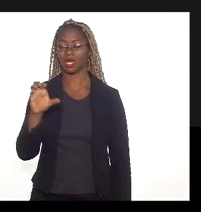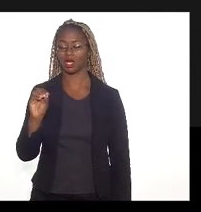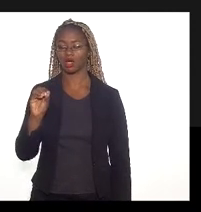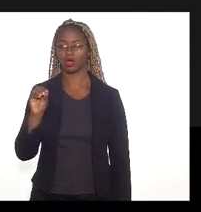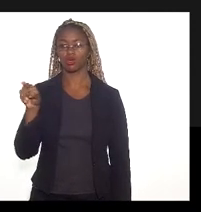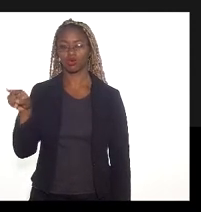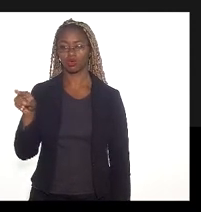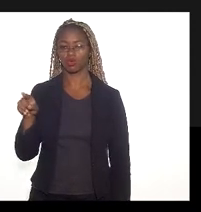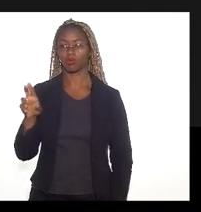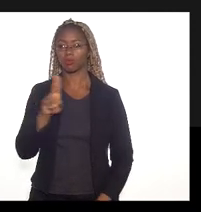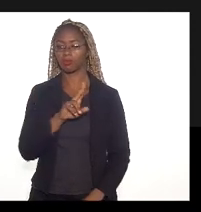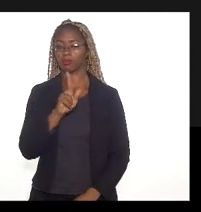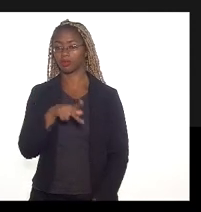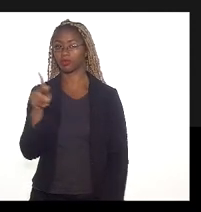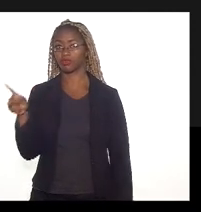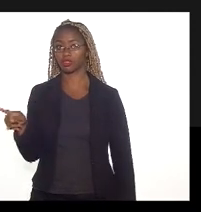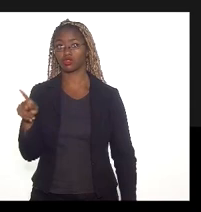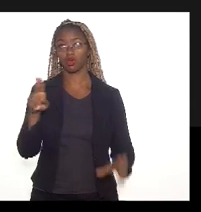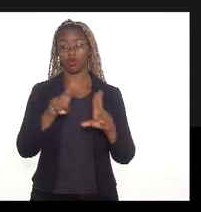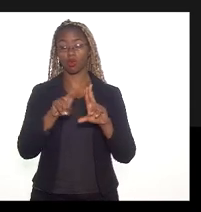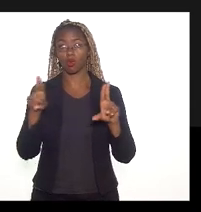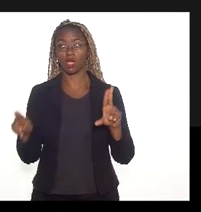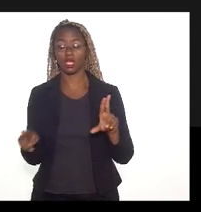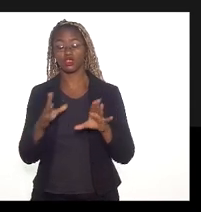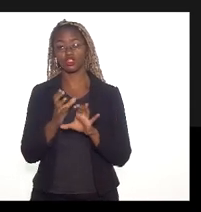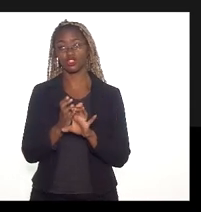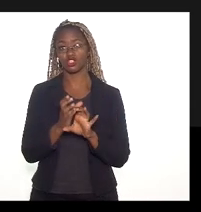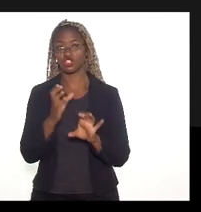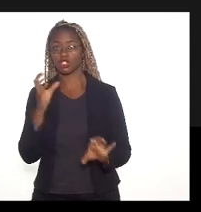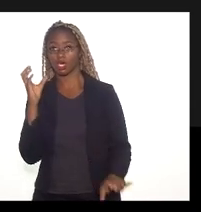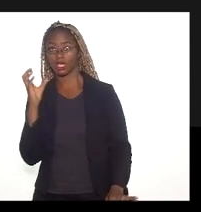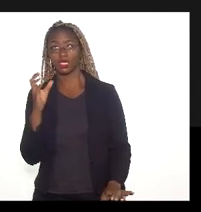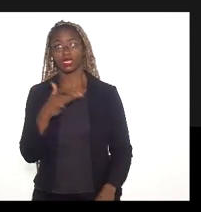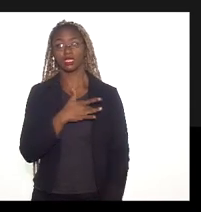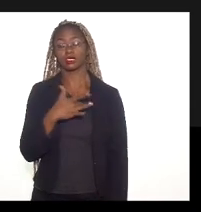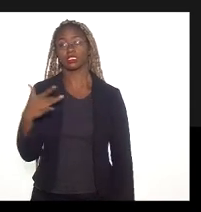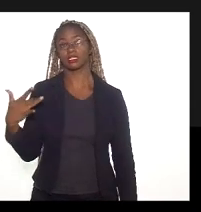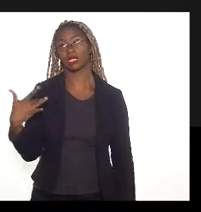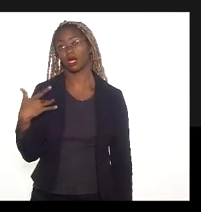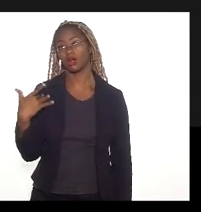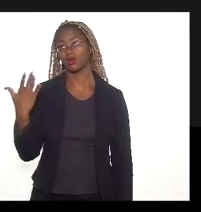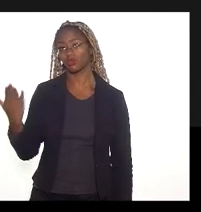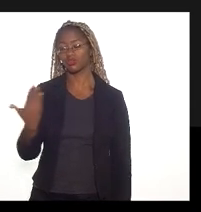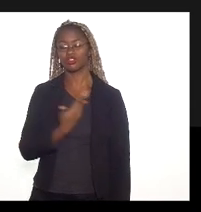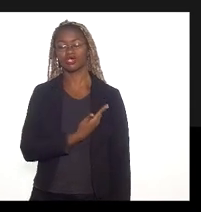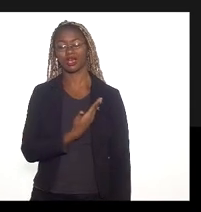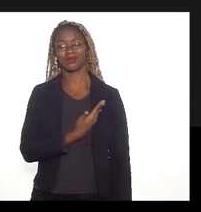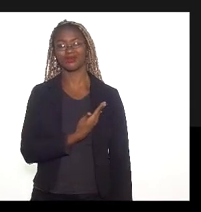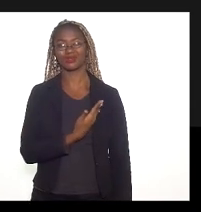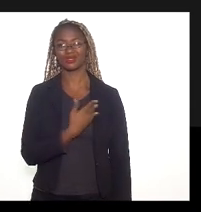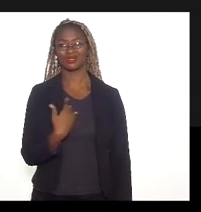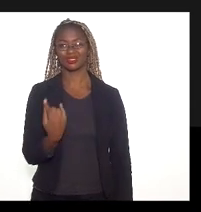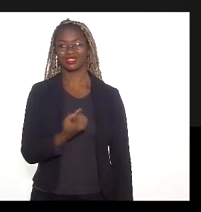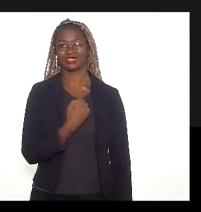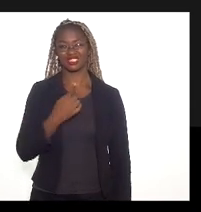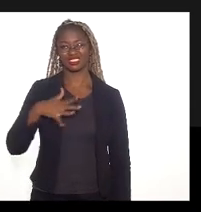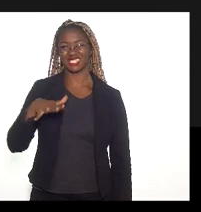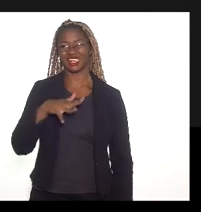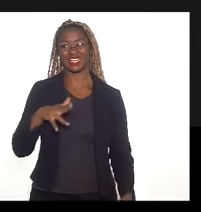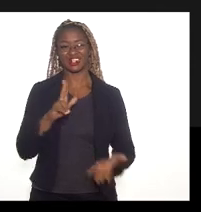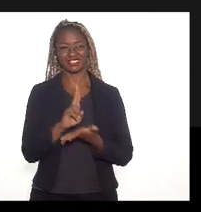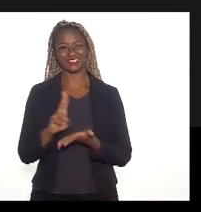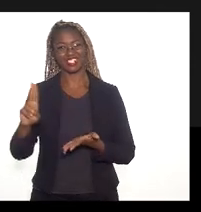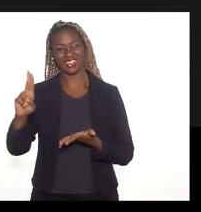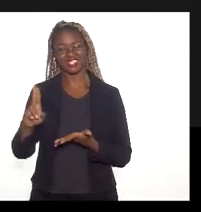da UERJ, do Departamento de Engenharia Sanitária do Meio Ambiente. Muito obrigado, professor. Um colega nosso aí do mundo universitário, do mundo